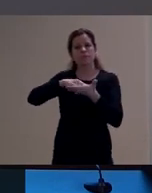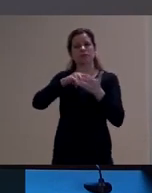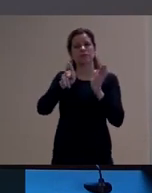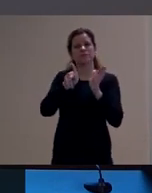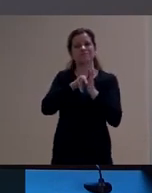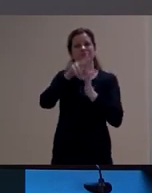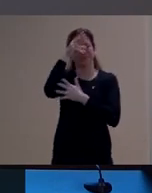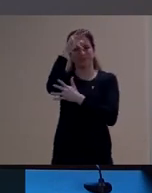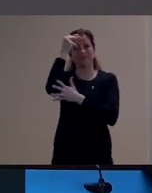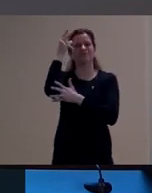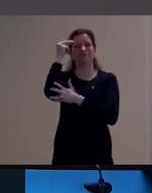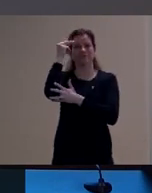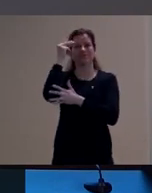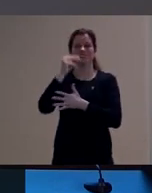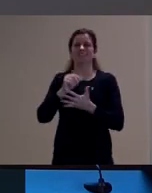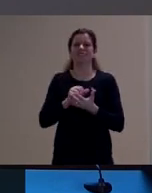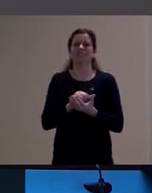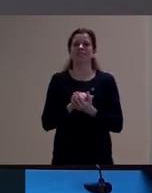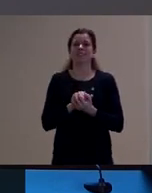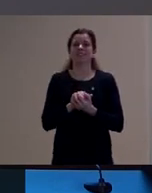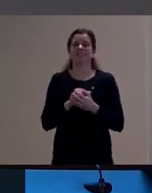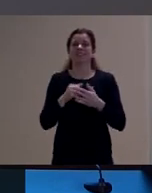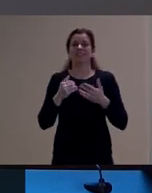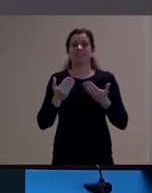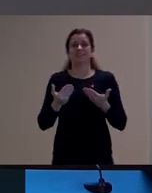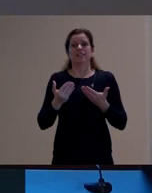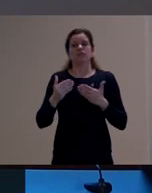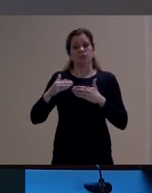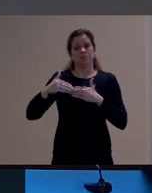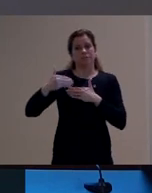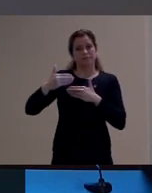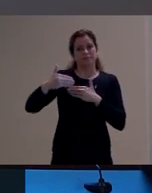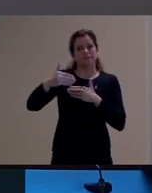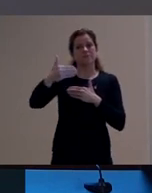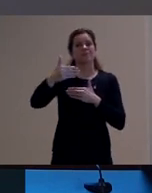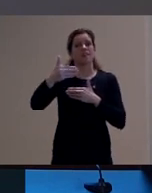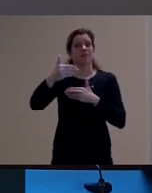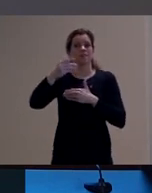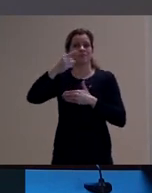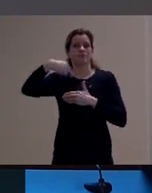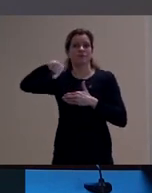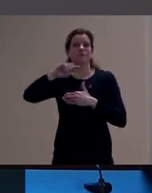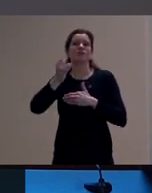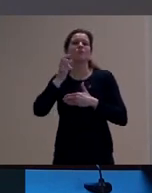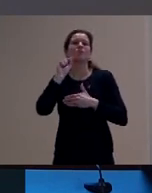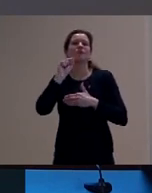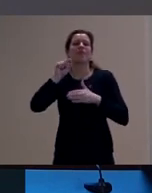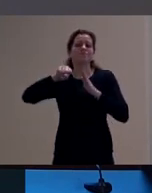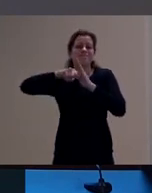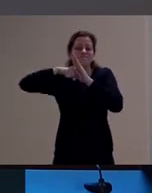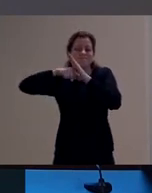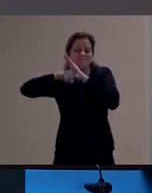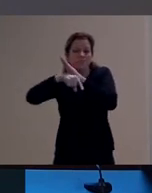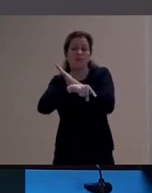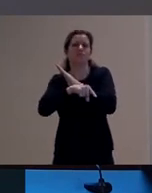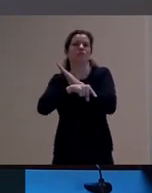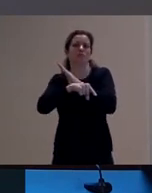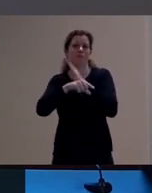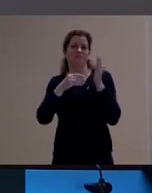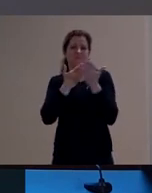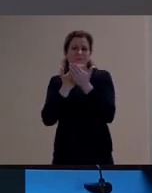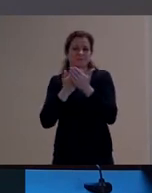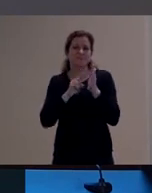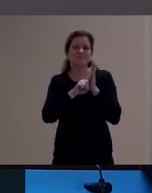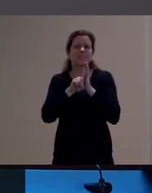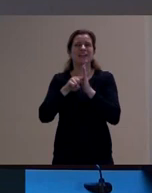dar um passo além, que é um pouco aprofundar a